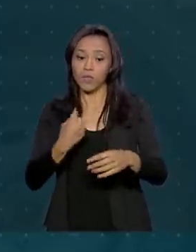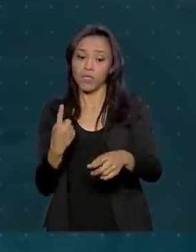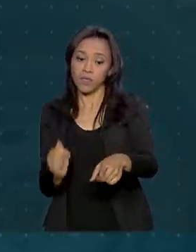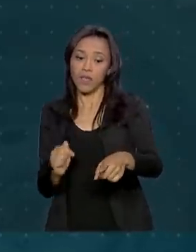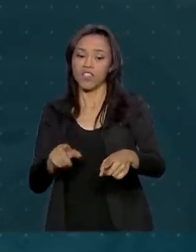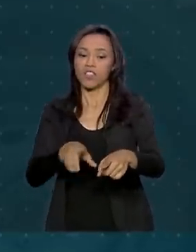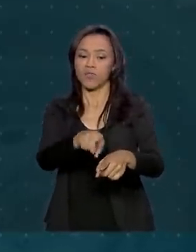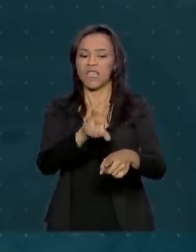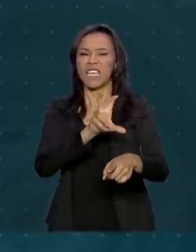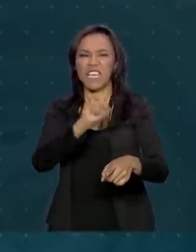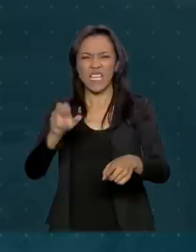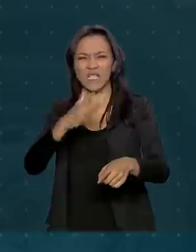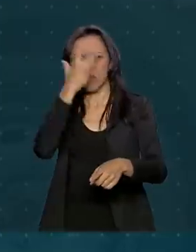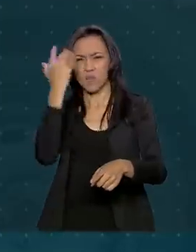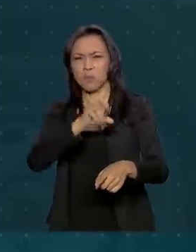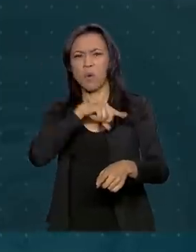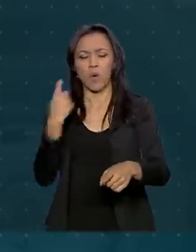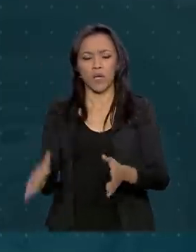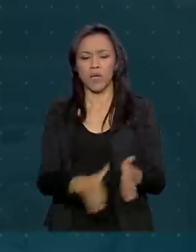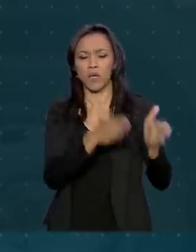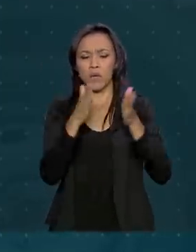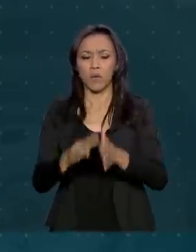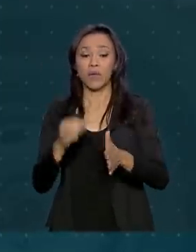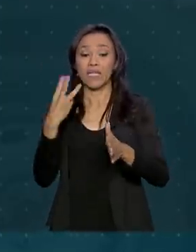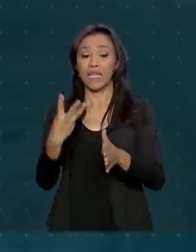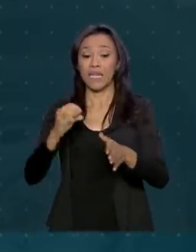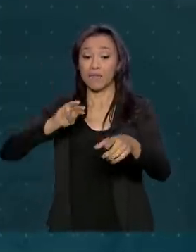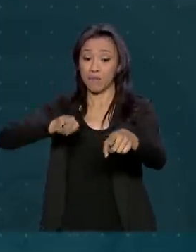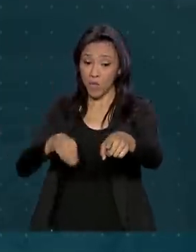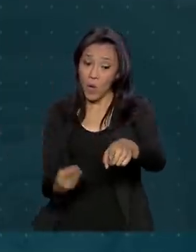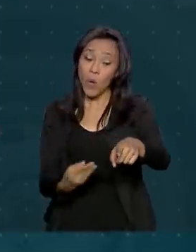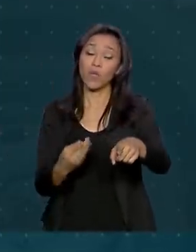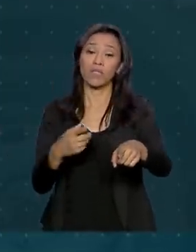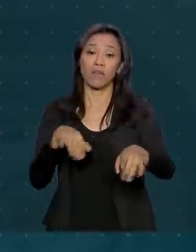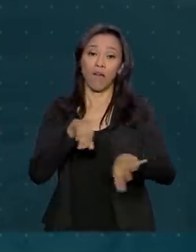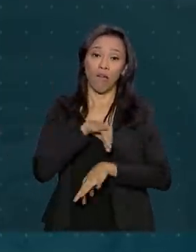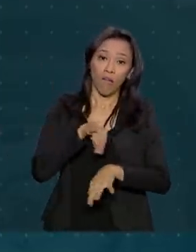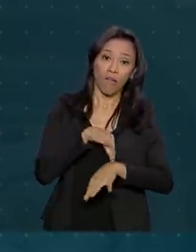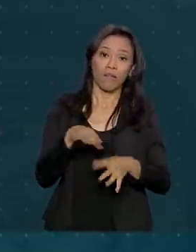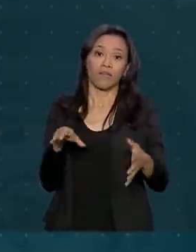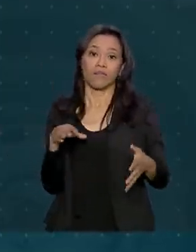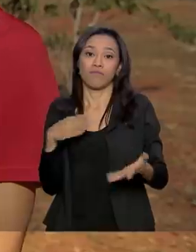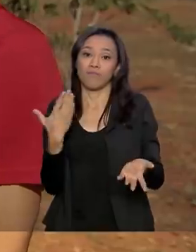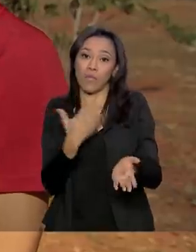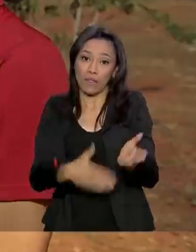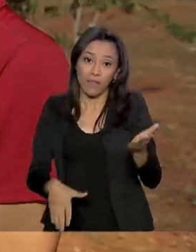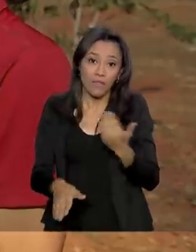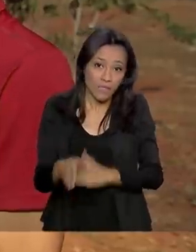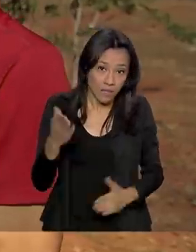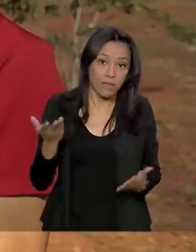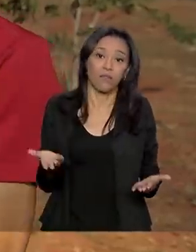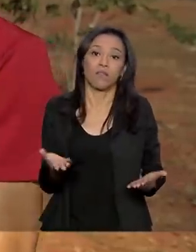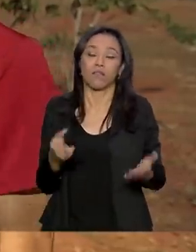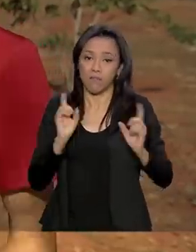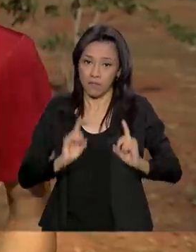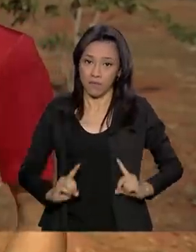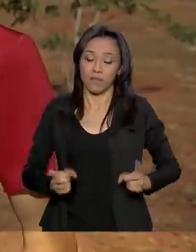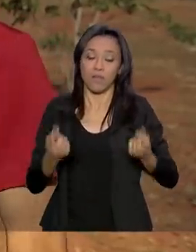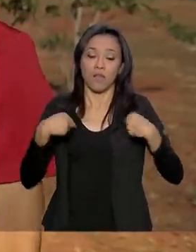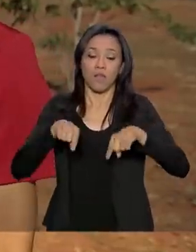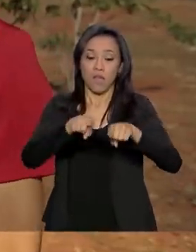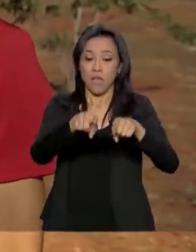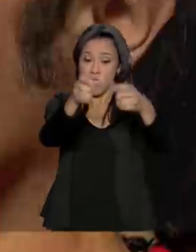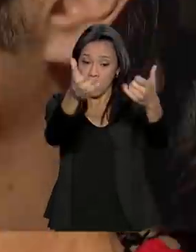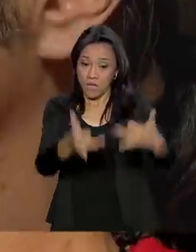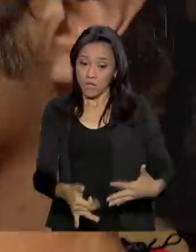brasileiro. E outras 3 milhões ficaram com algum tipo de invalidez permanente. Para Rafael, coordenador da ONG